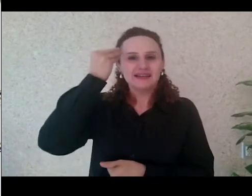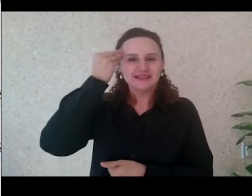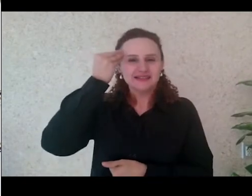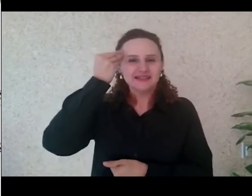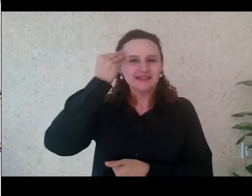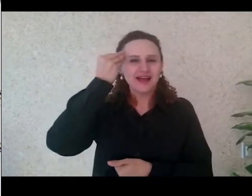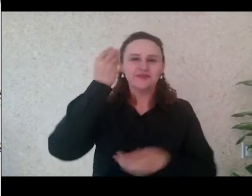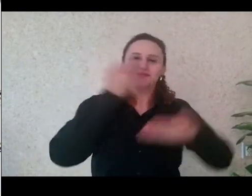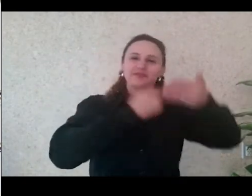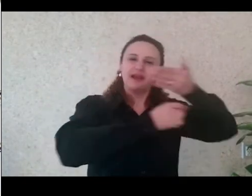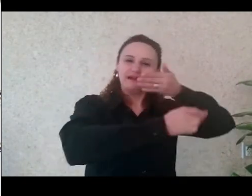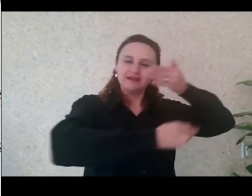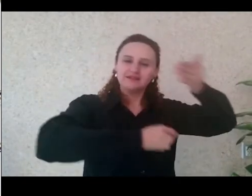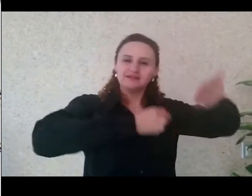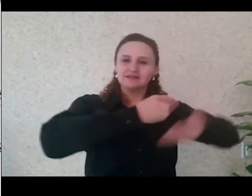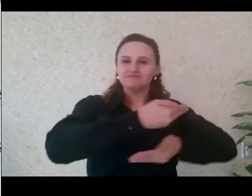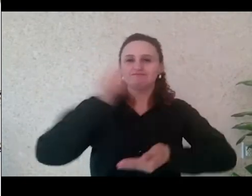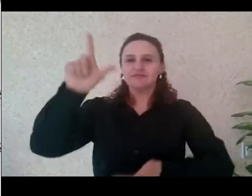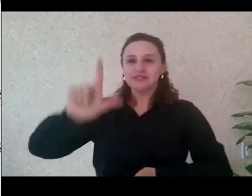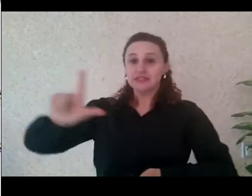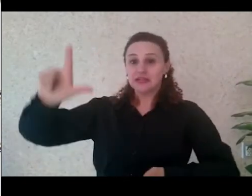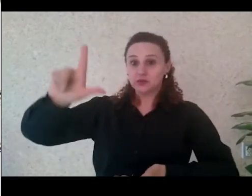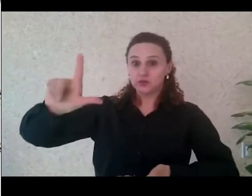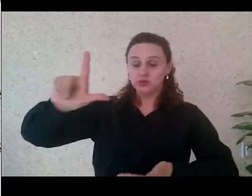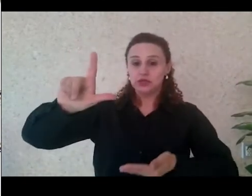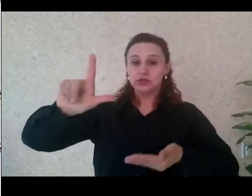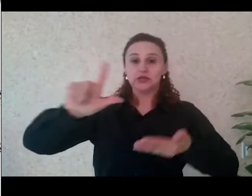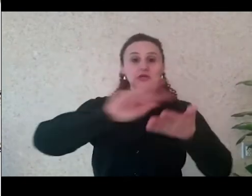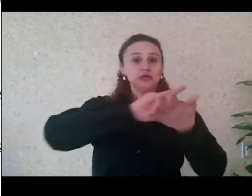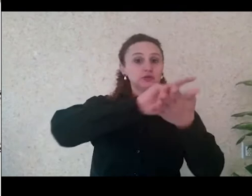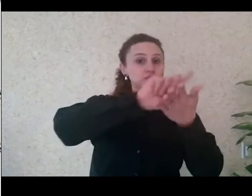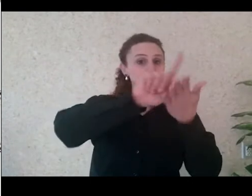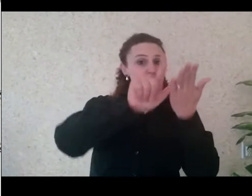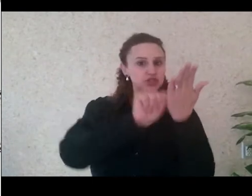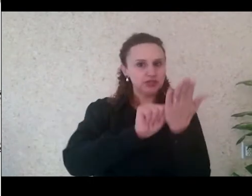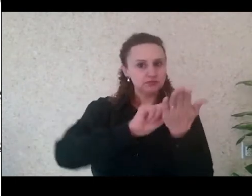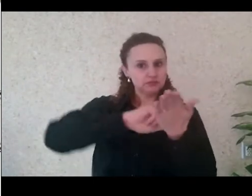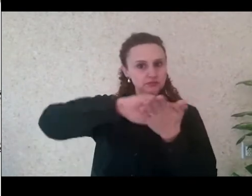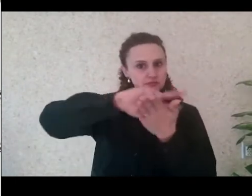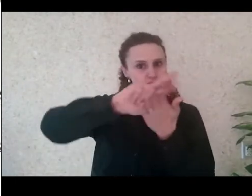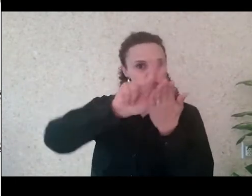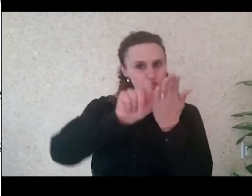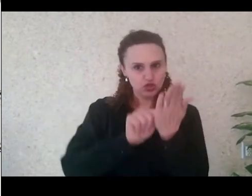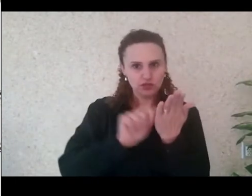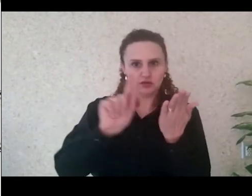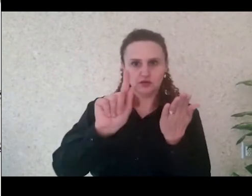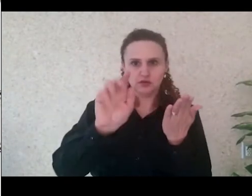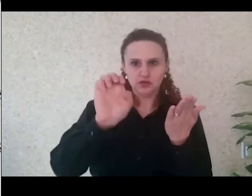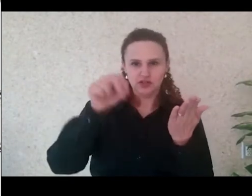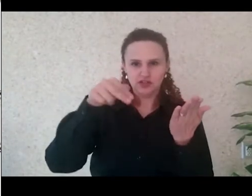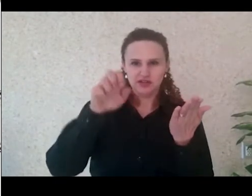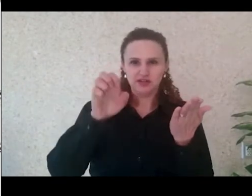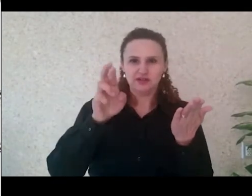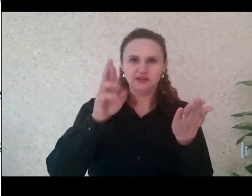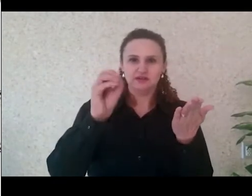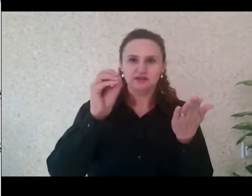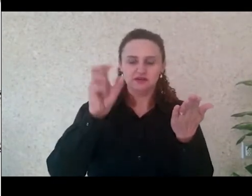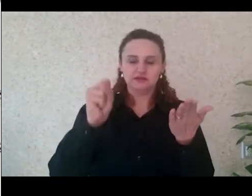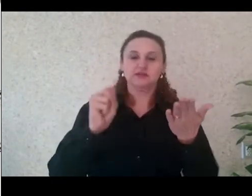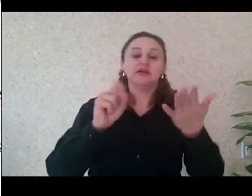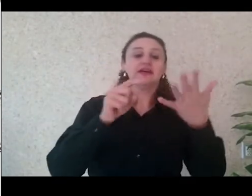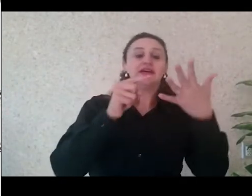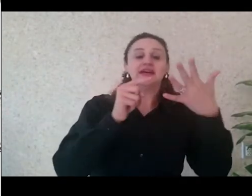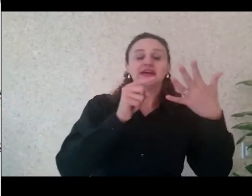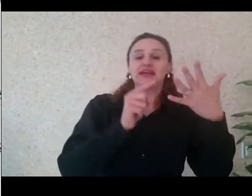analisar a relação entre a literatura e os gêneros literários. Já na unidade de autoestudo 5, nós vamos ver alguns